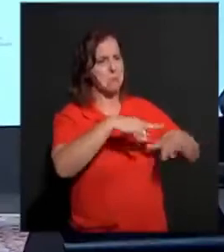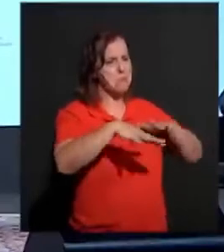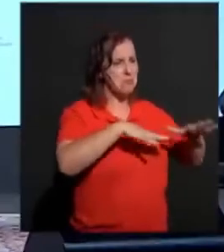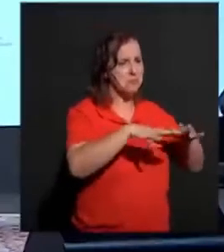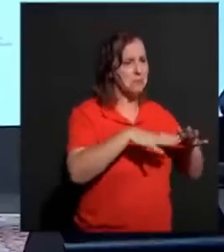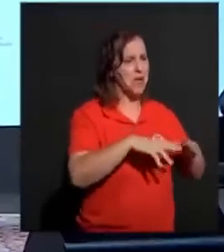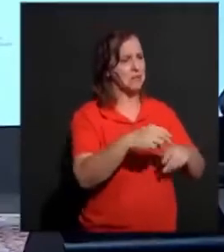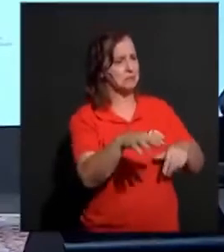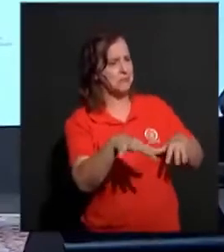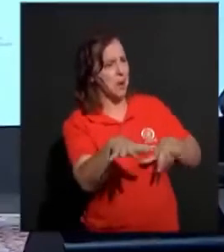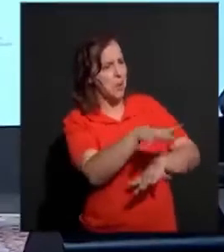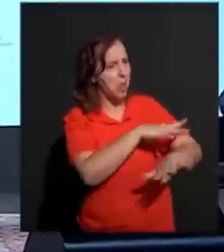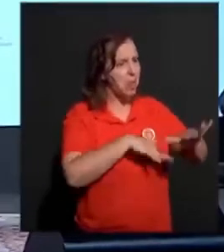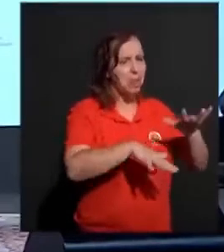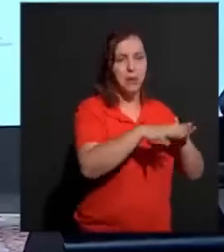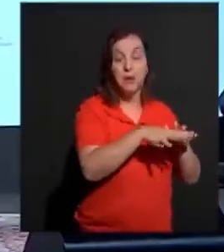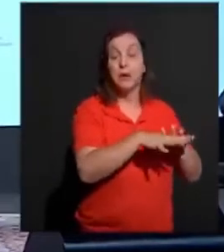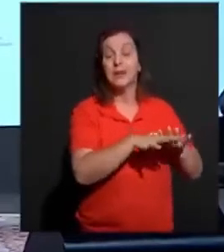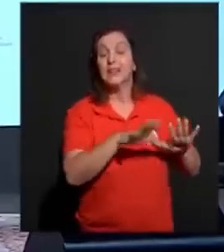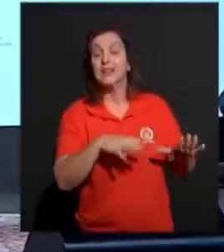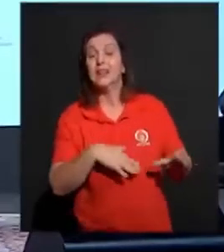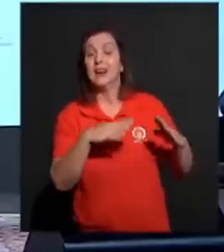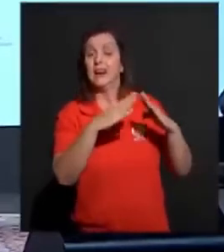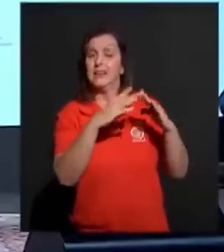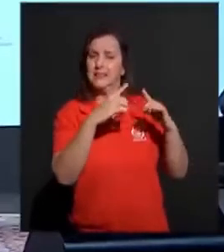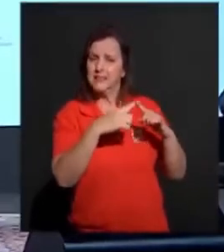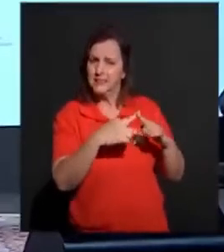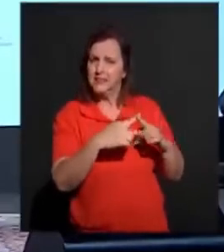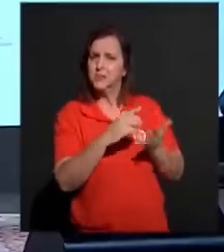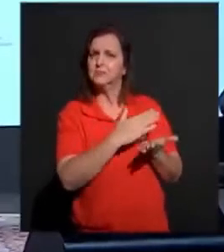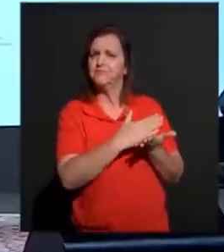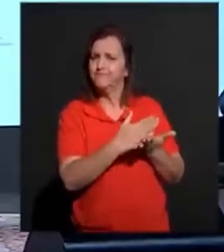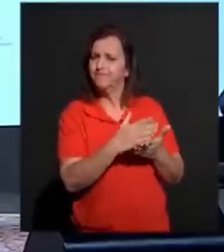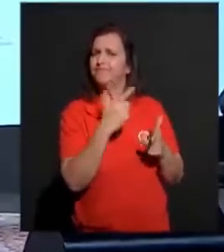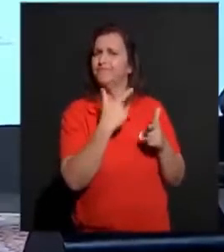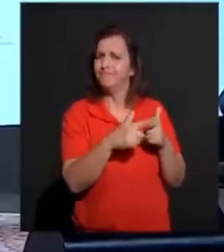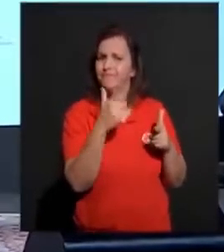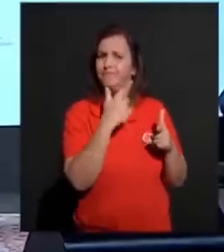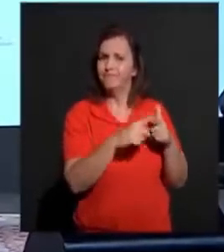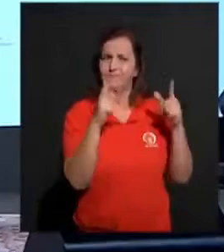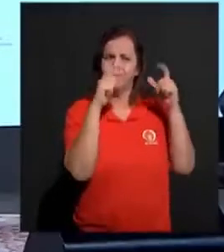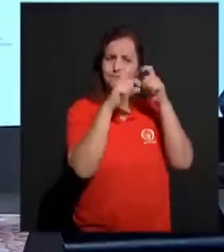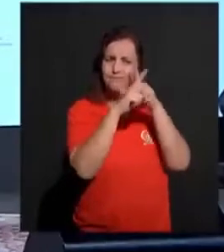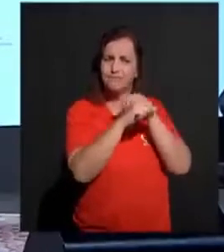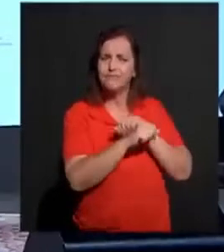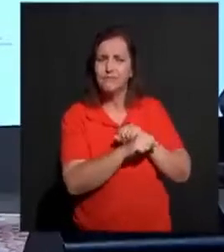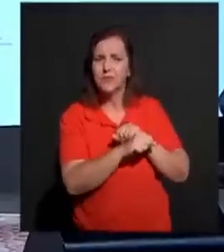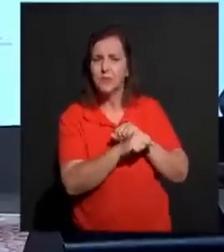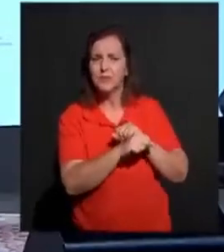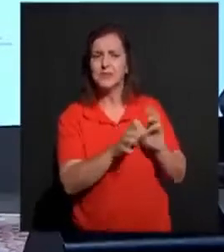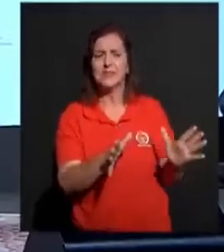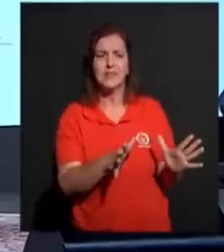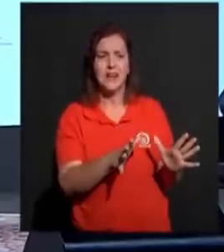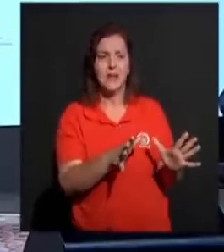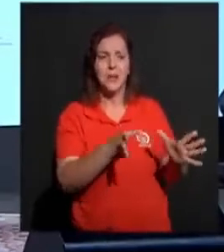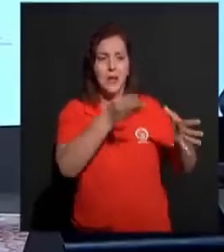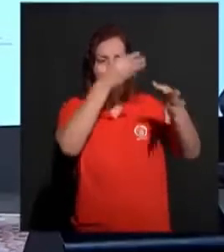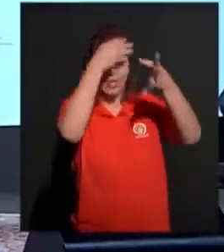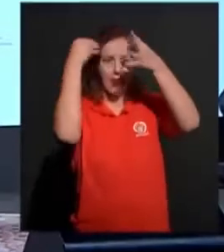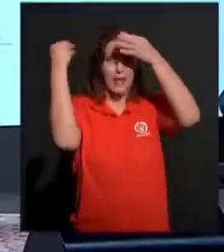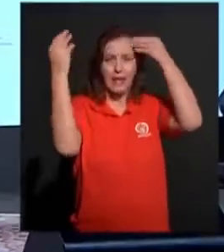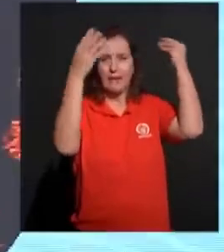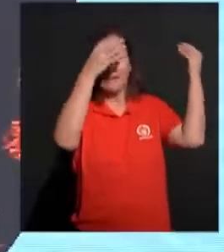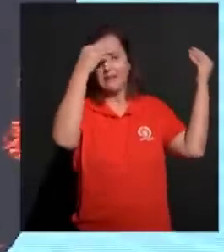começou a ter algumas situações complicadas. Começaram a desvirtuar daquilo que foi ensinado